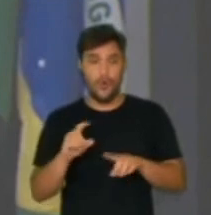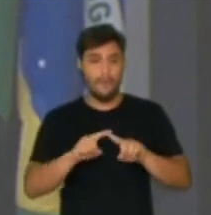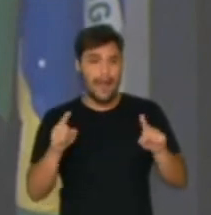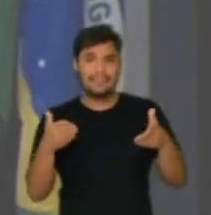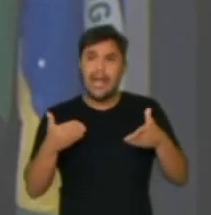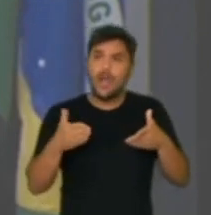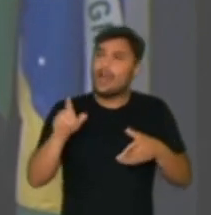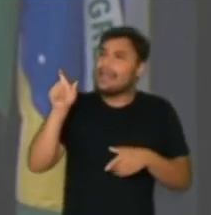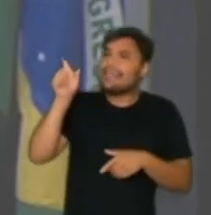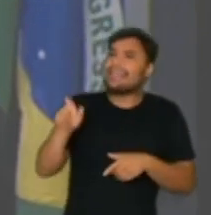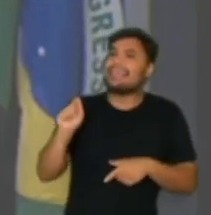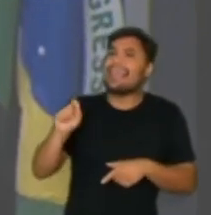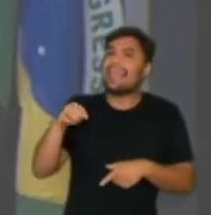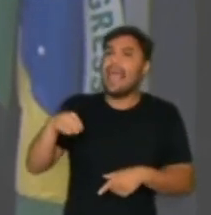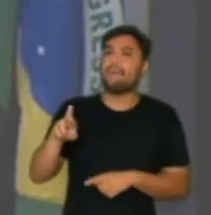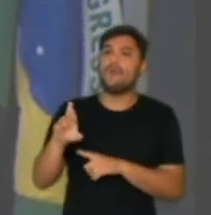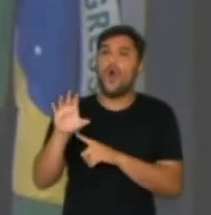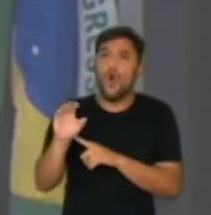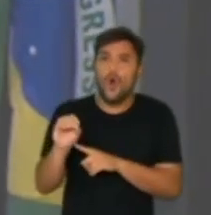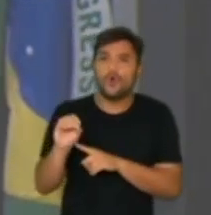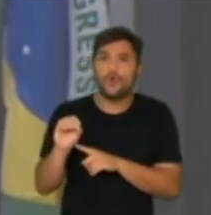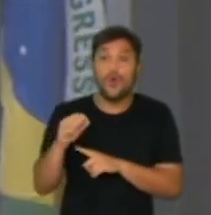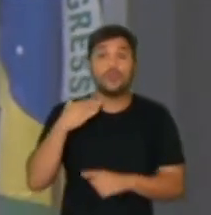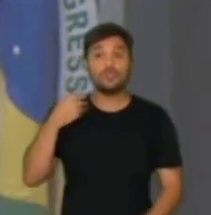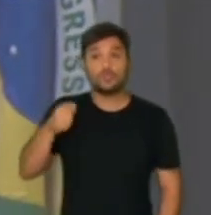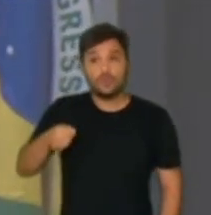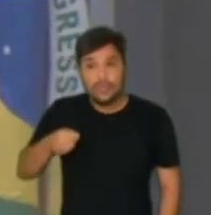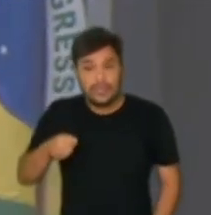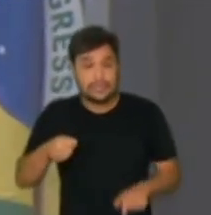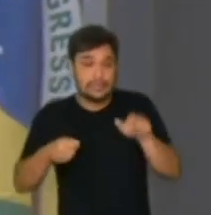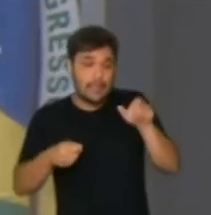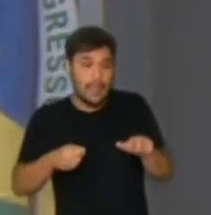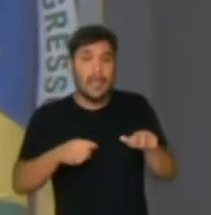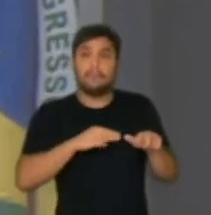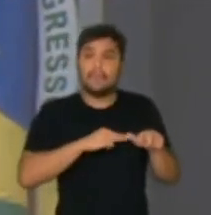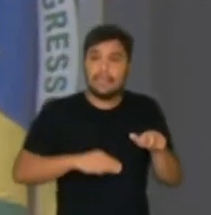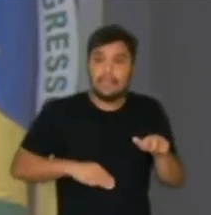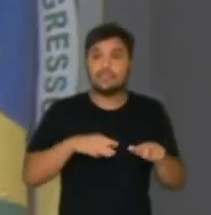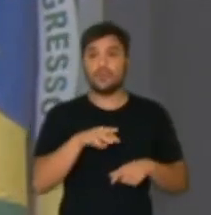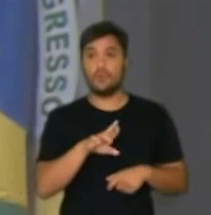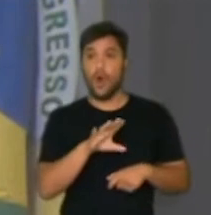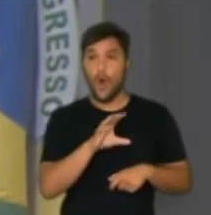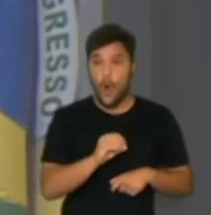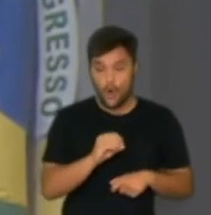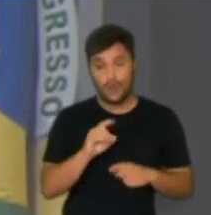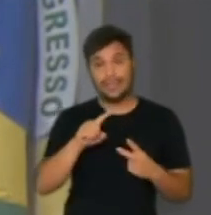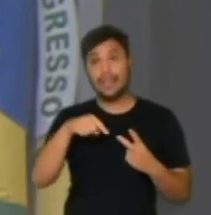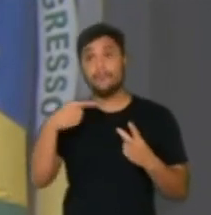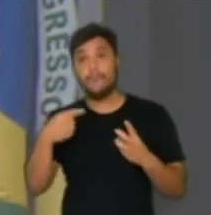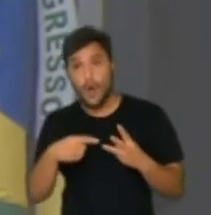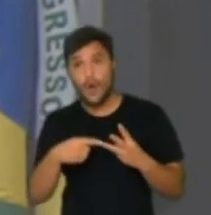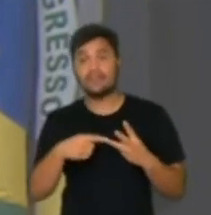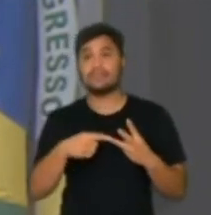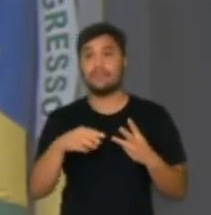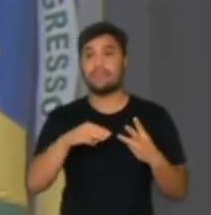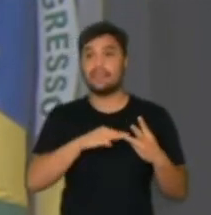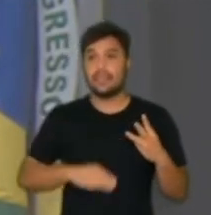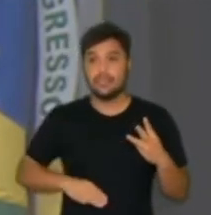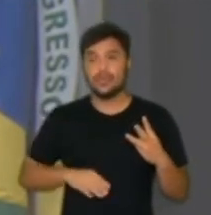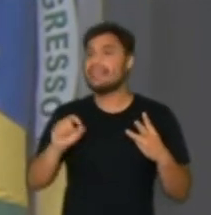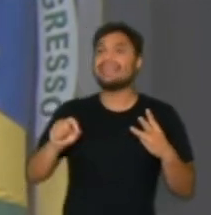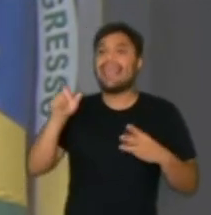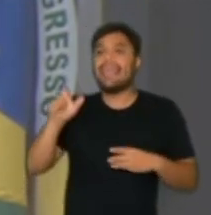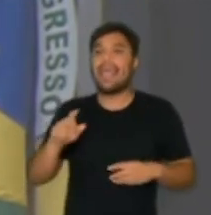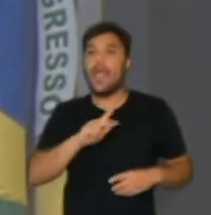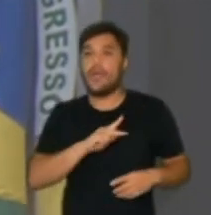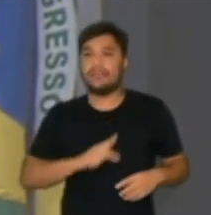é Moro, quem foi Moro como juiz, quem foi Moro como ministro, quem foi Moro pós-ministro e quem é presidente Bolsonaro.